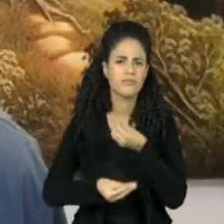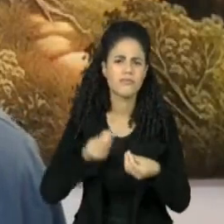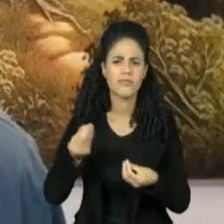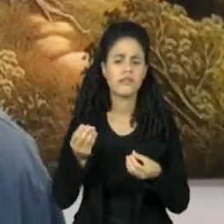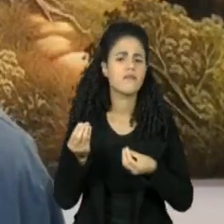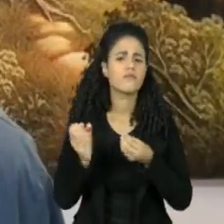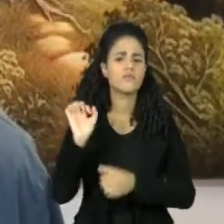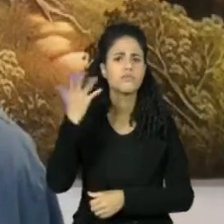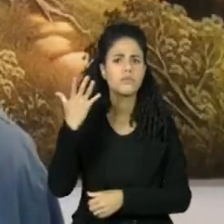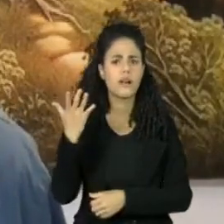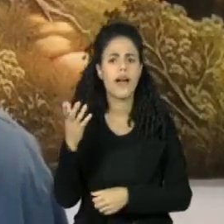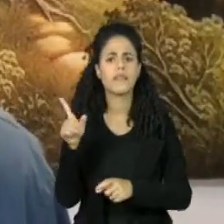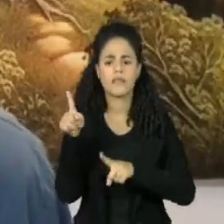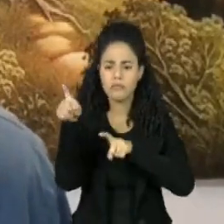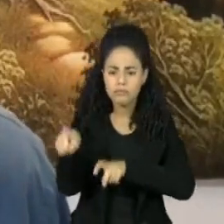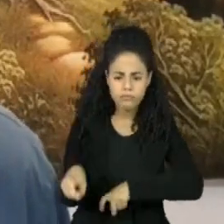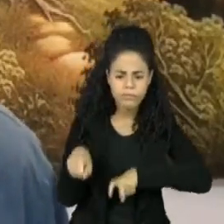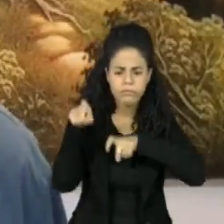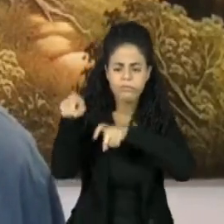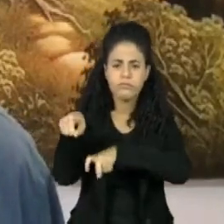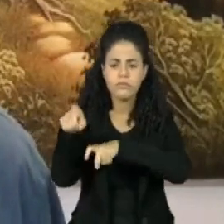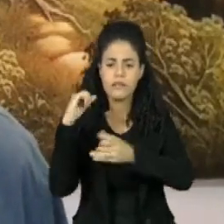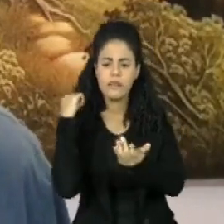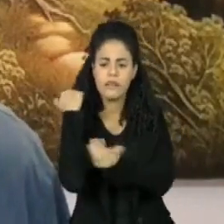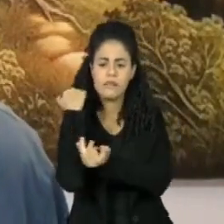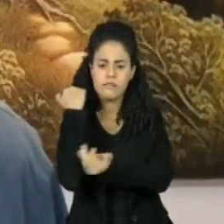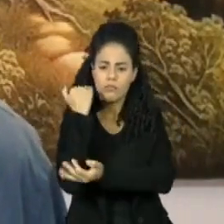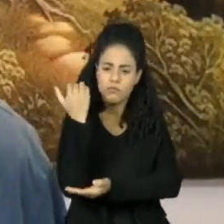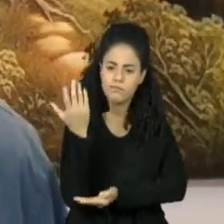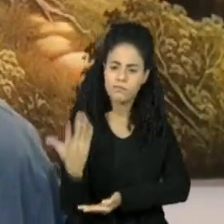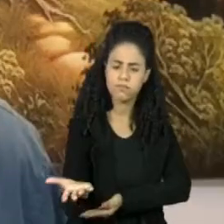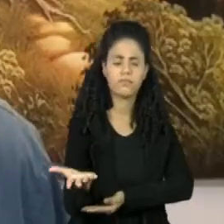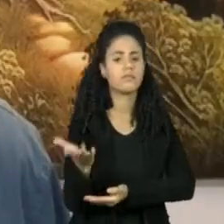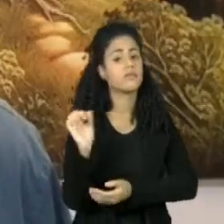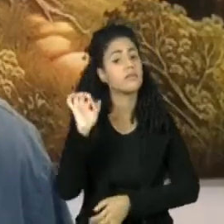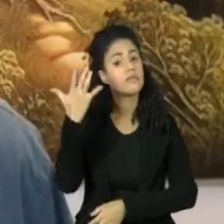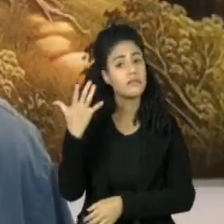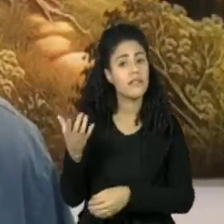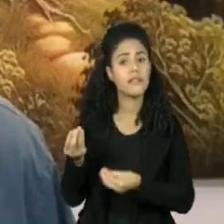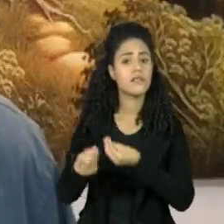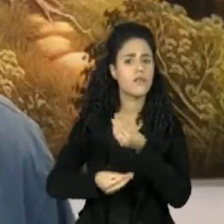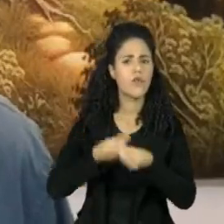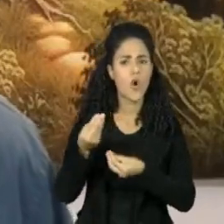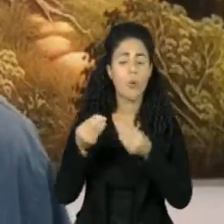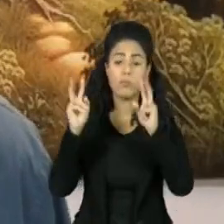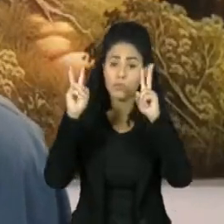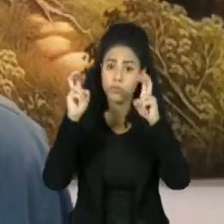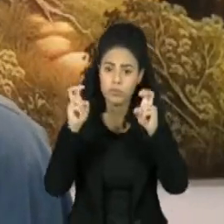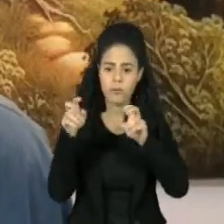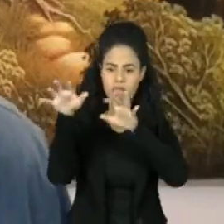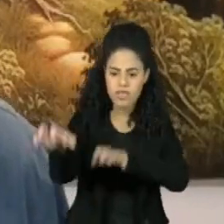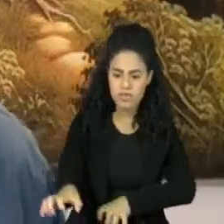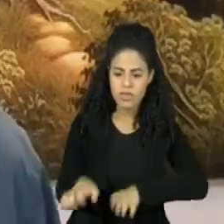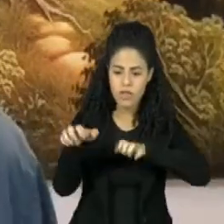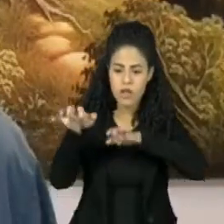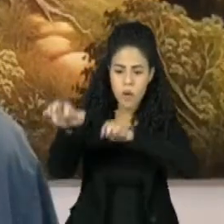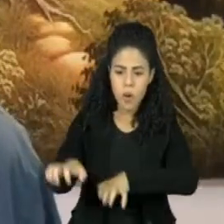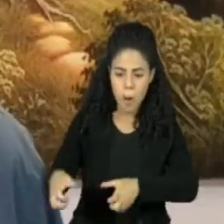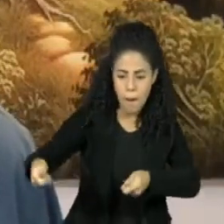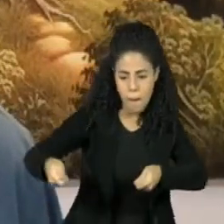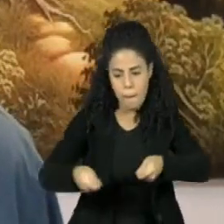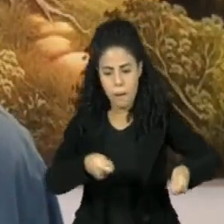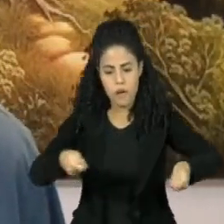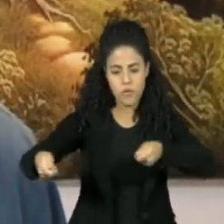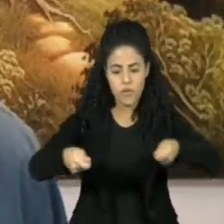atividades agropecuárias. Depois, outro tema é o garimpo, a